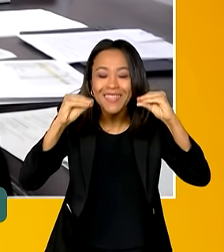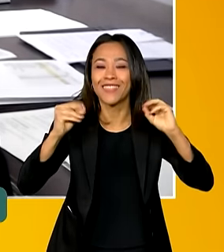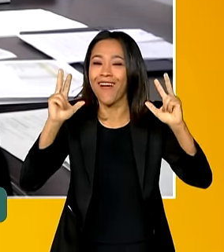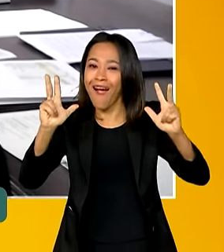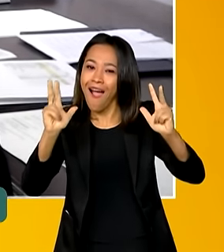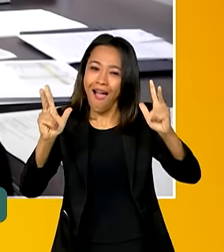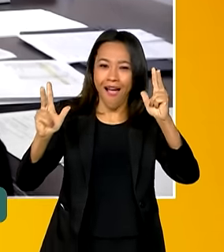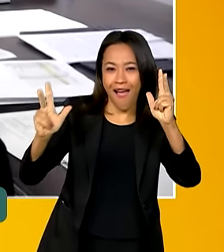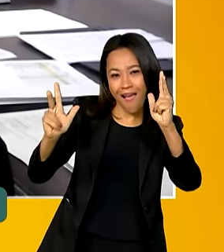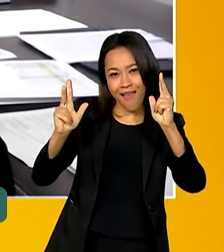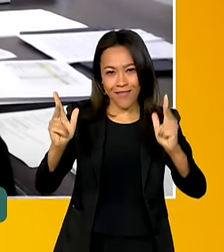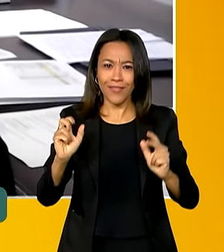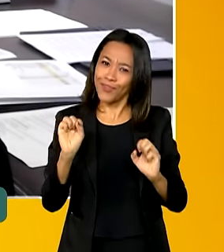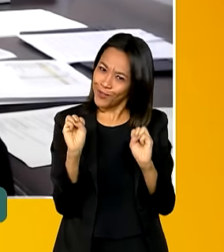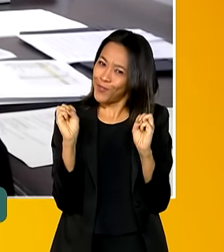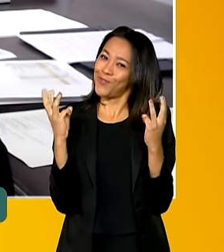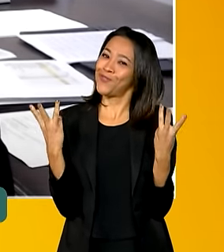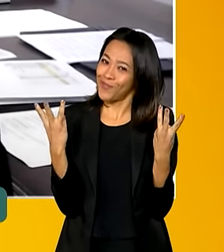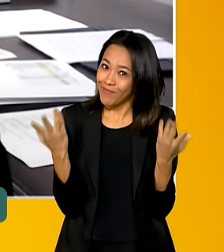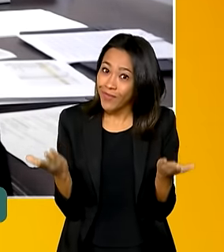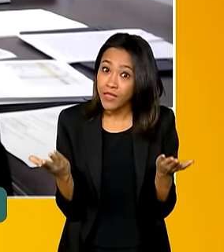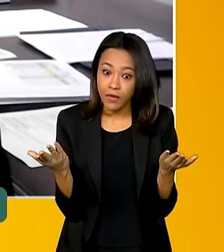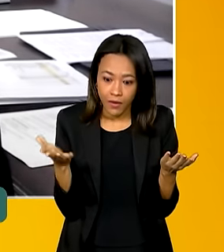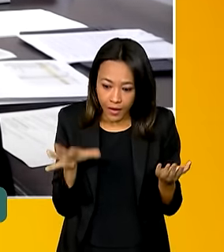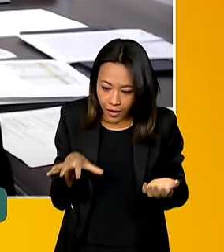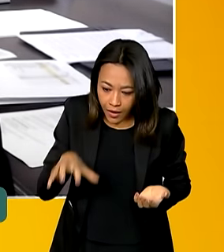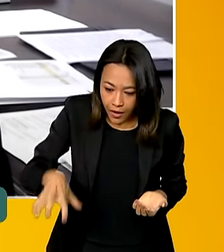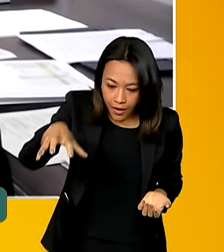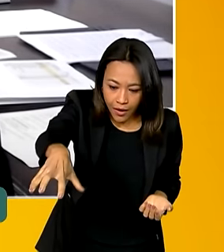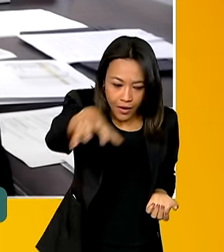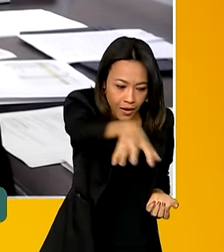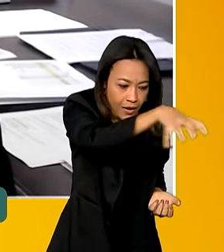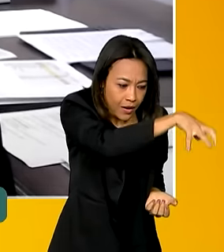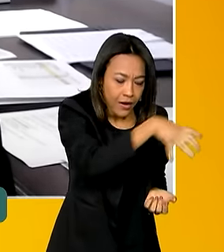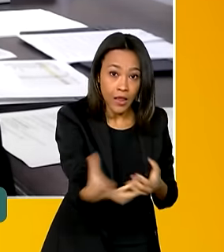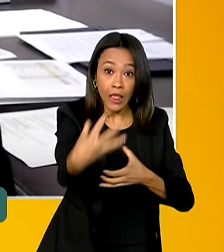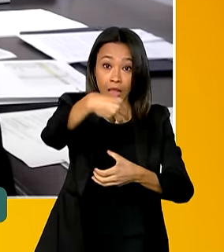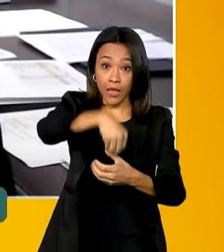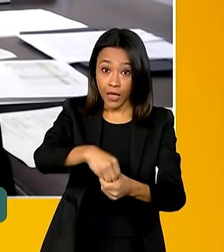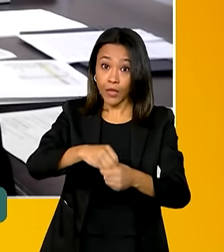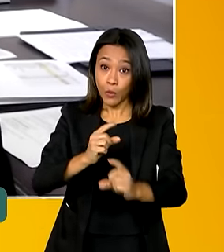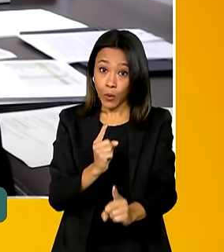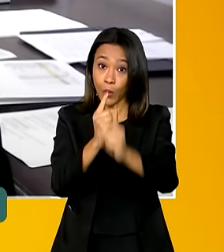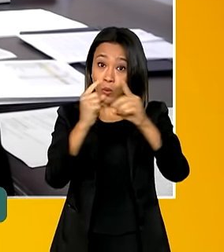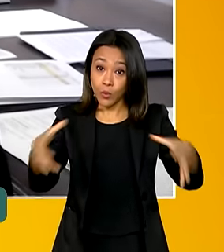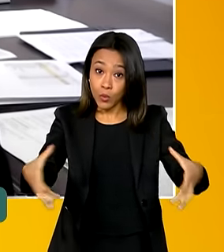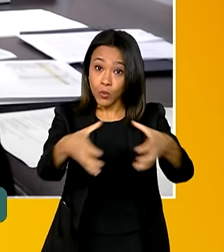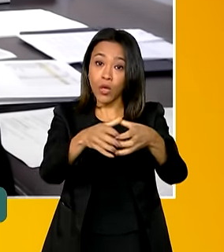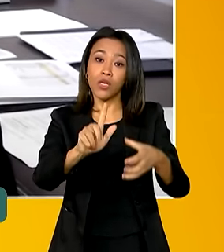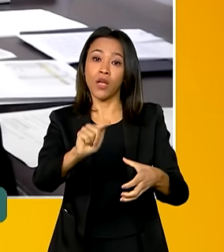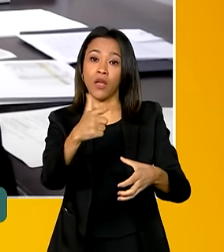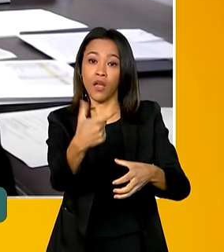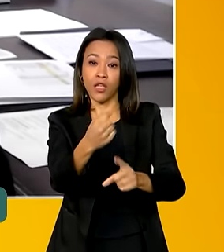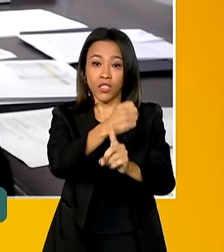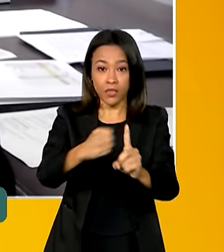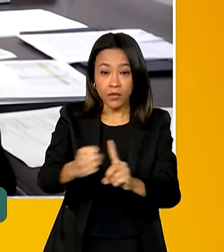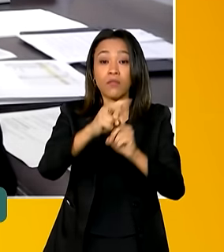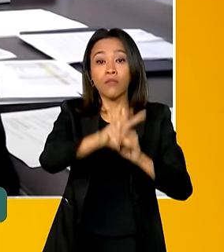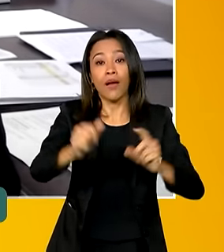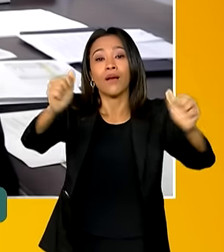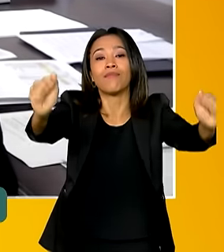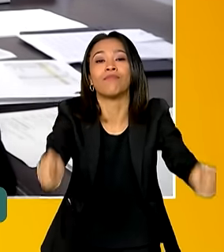Praça Mauá. Então, esse território do Dia 20 Social, ele vai receber um público